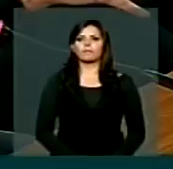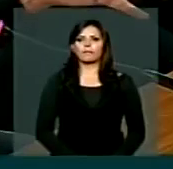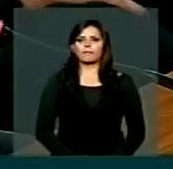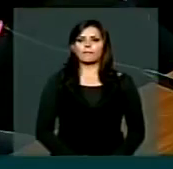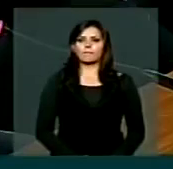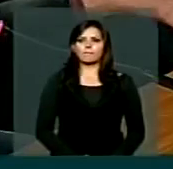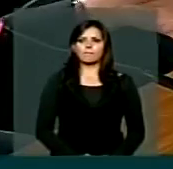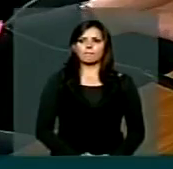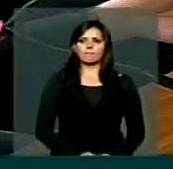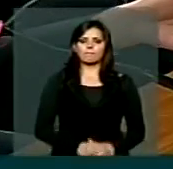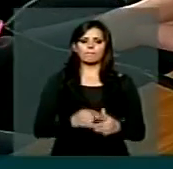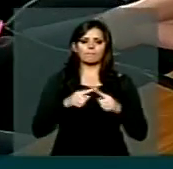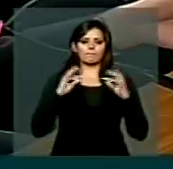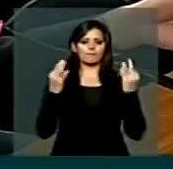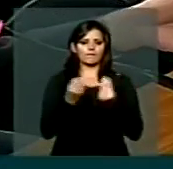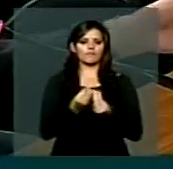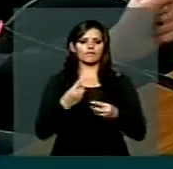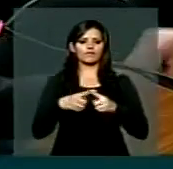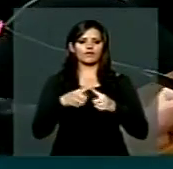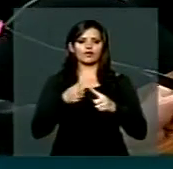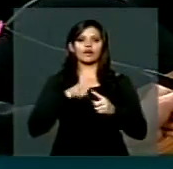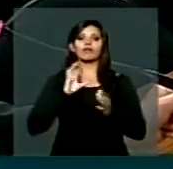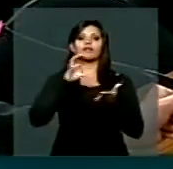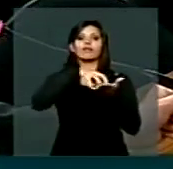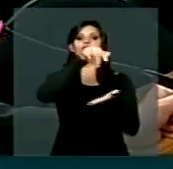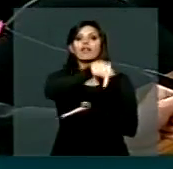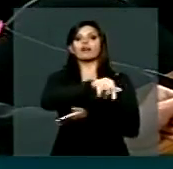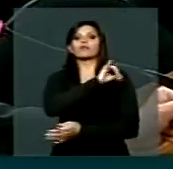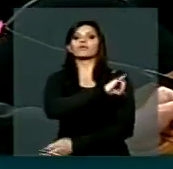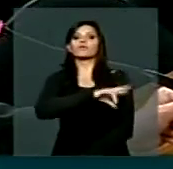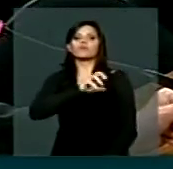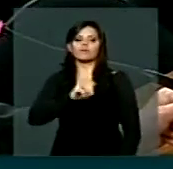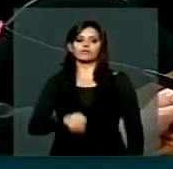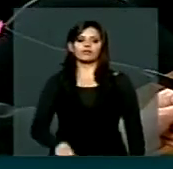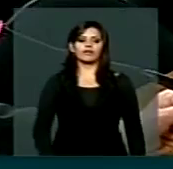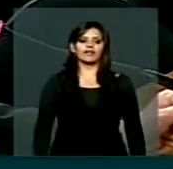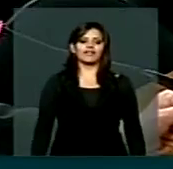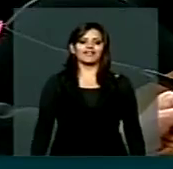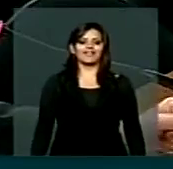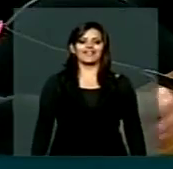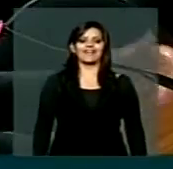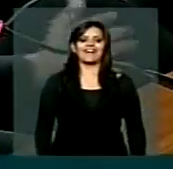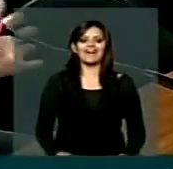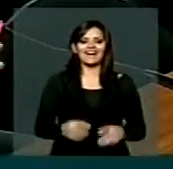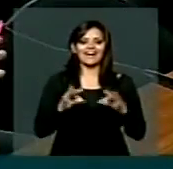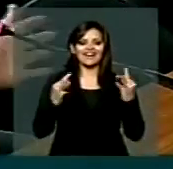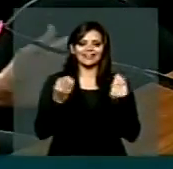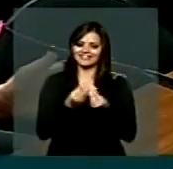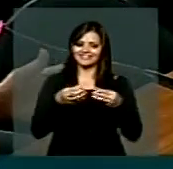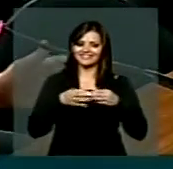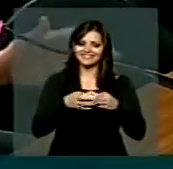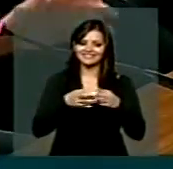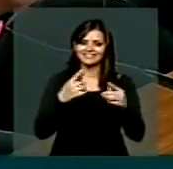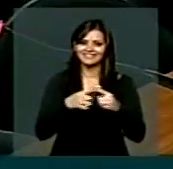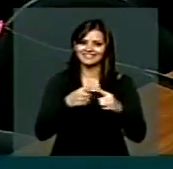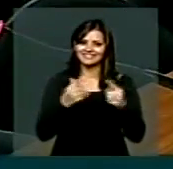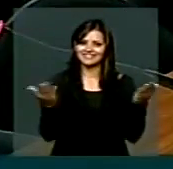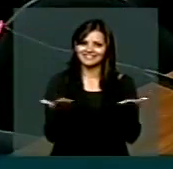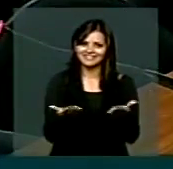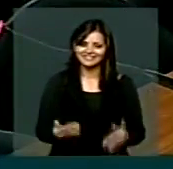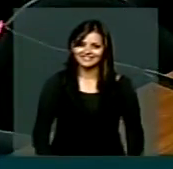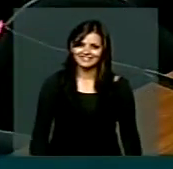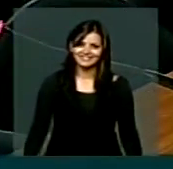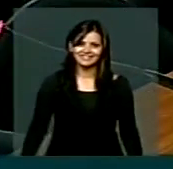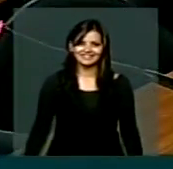Felizmente, para vocês, está sediado no Rio. Isso é um patrimônio que o mundo inteiro conhece. E, às vezes, nós